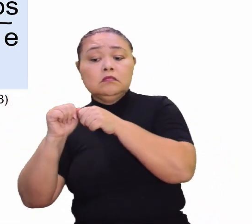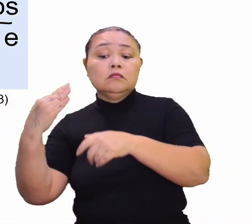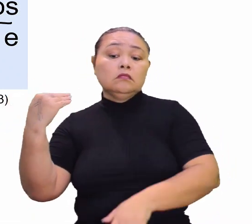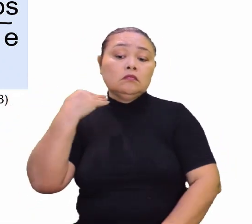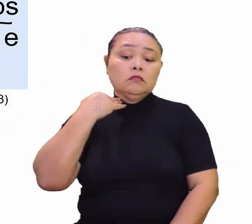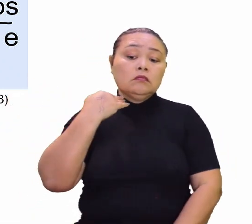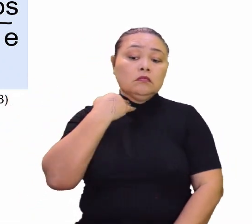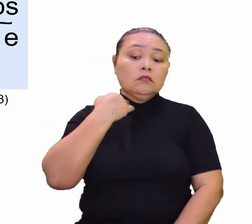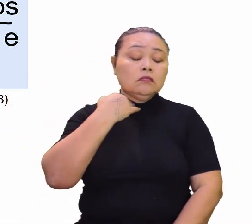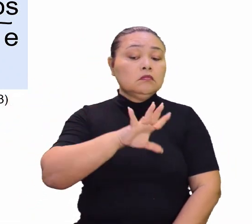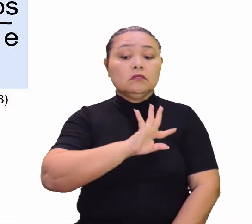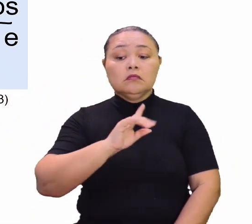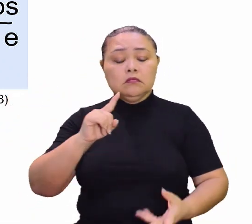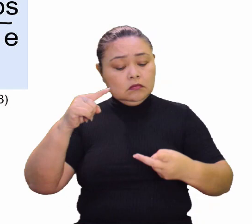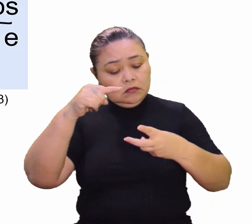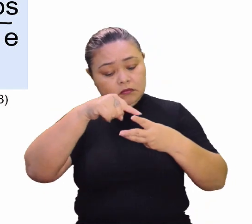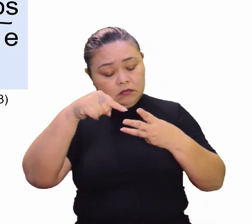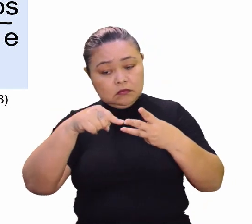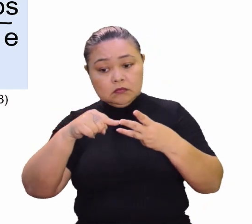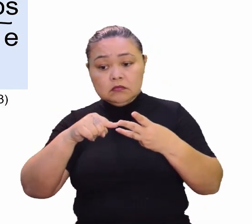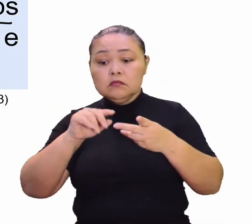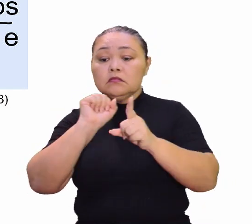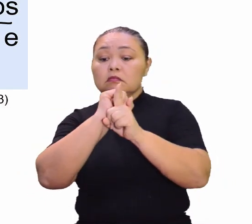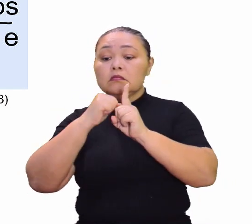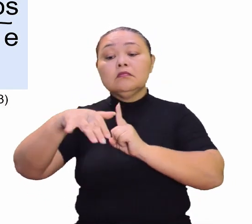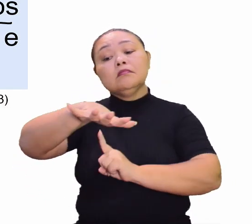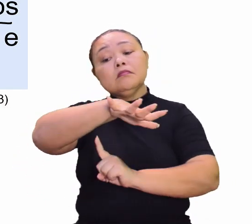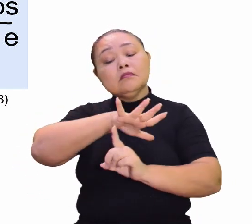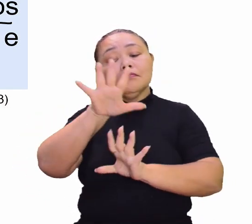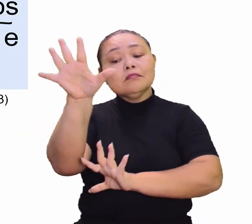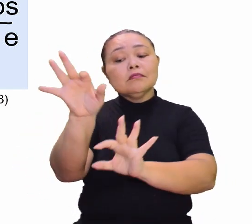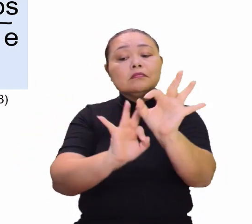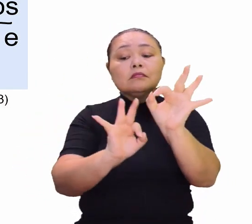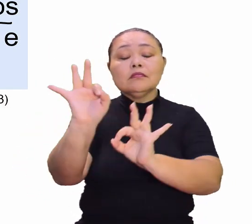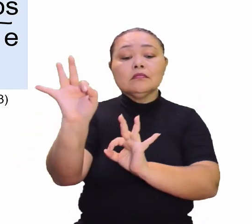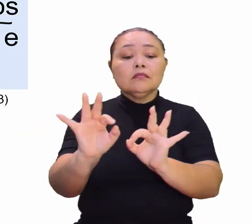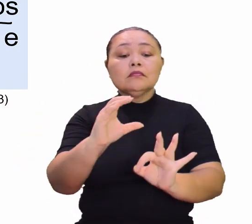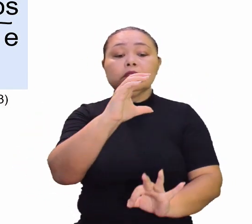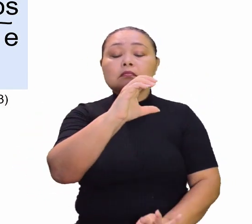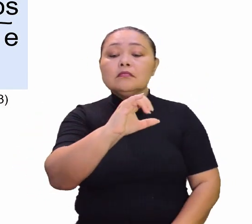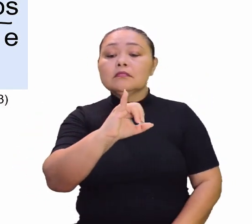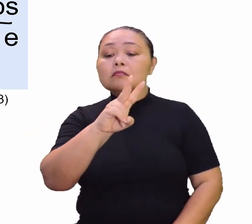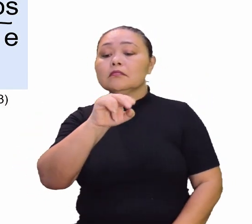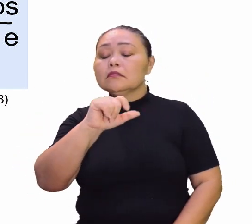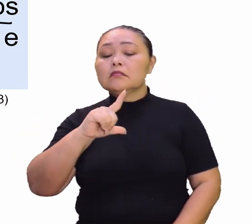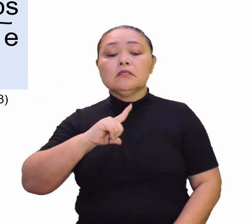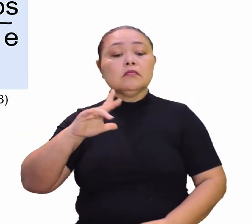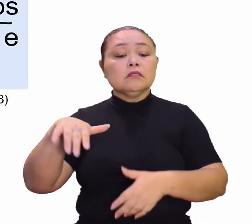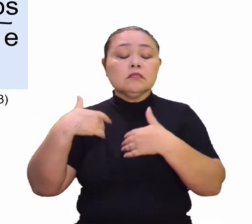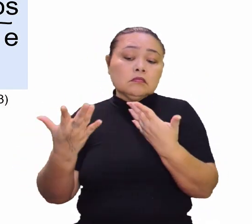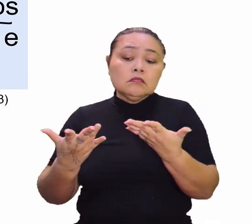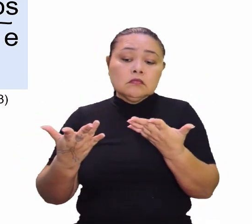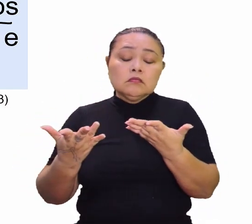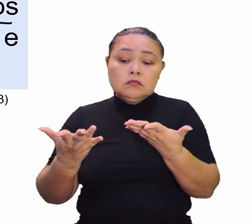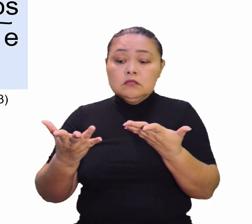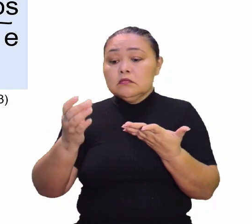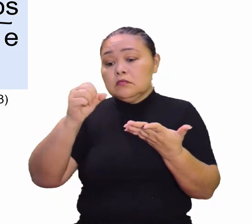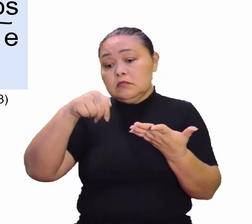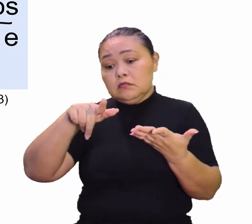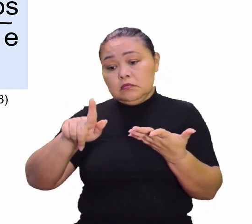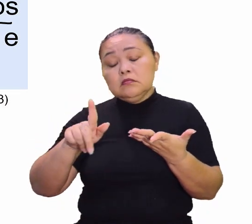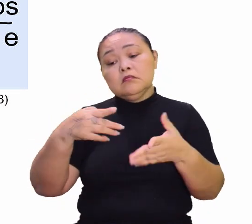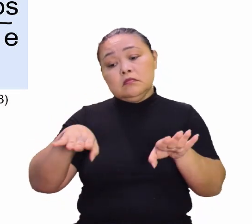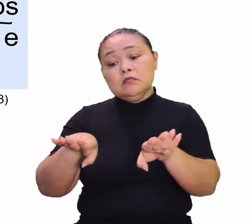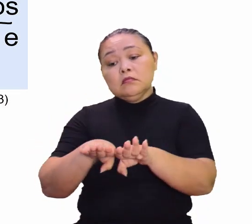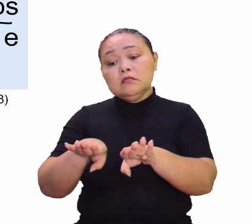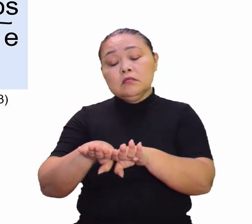Bancos. Bancos. É isso? Muito bem. Sociedade civil organizada são uma espécie de ONGs, por exemplo.